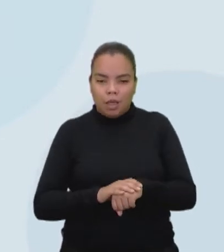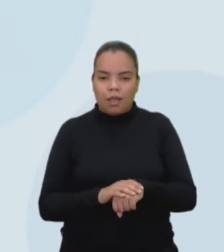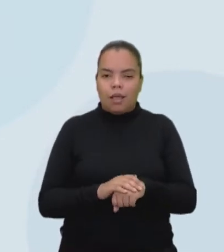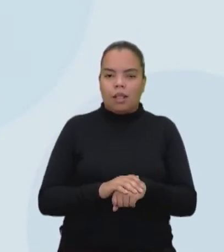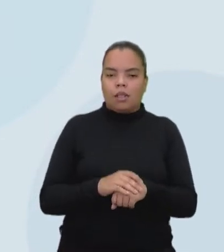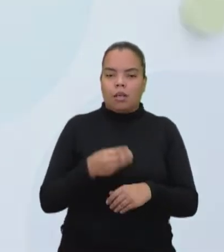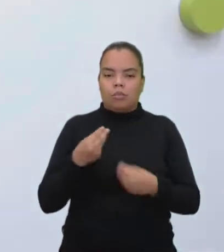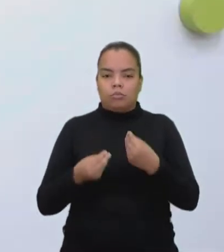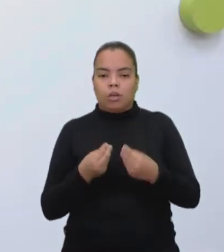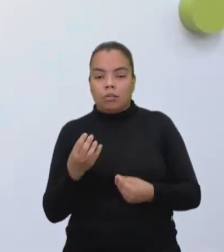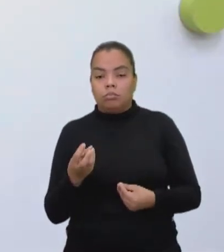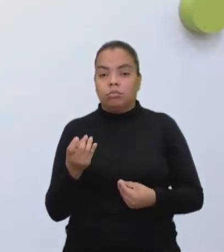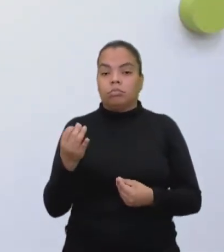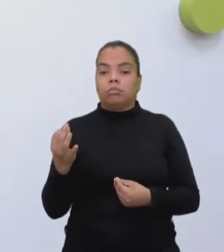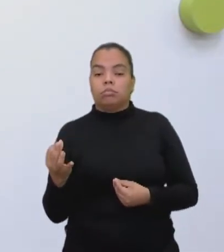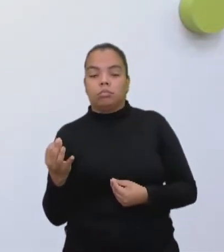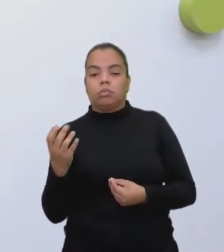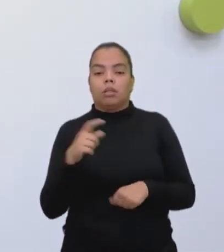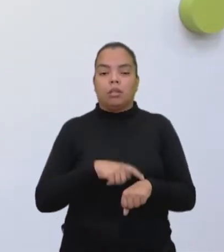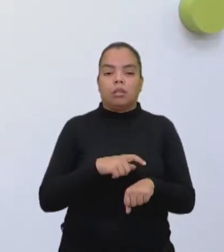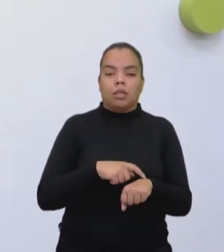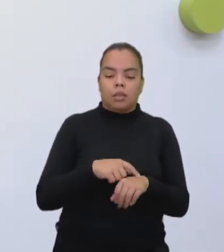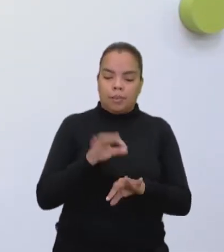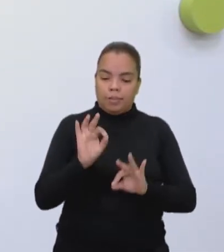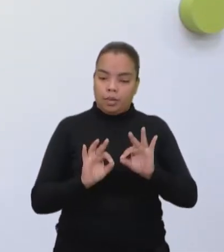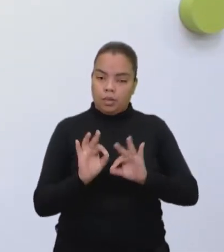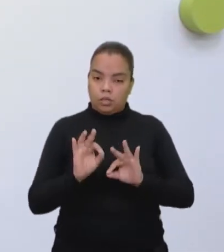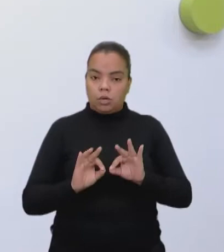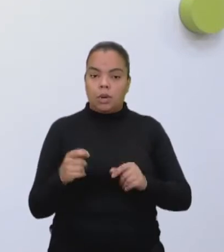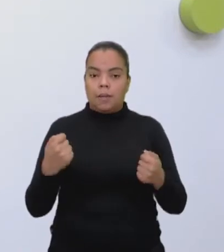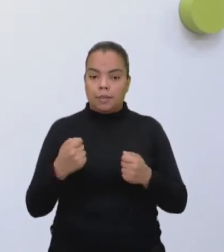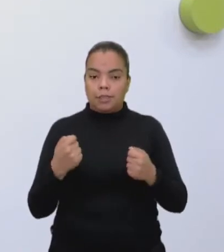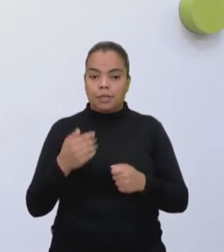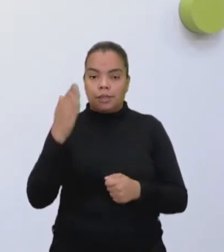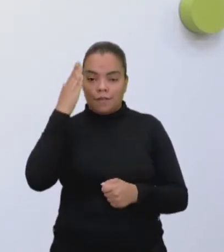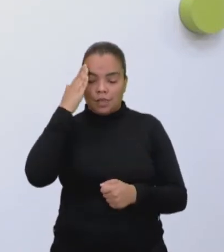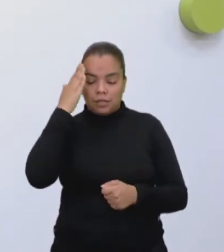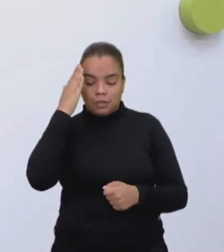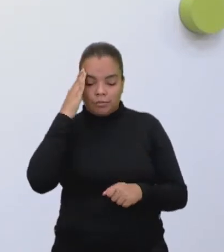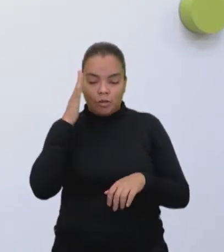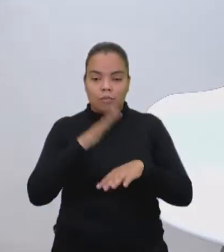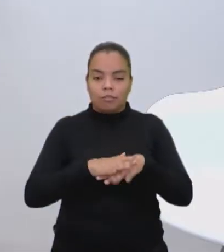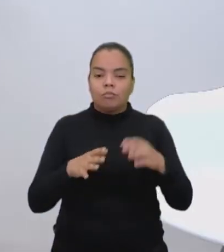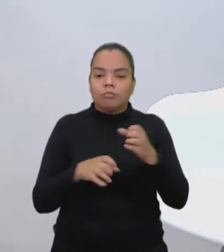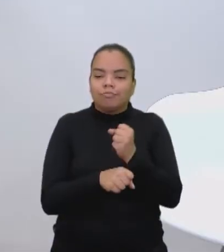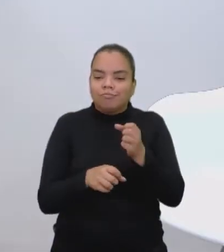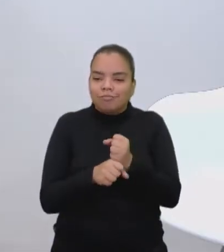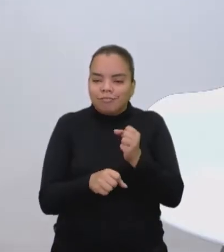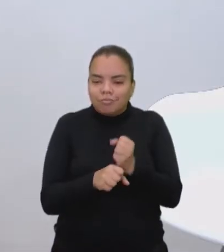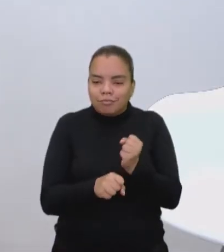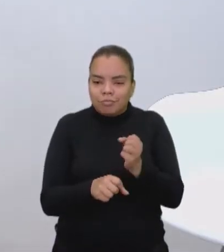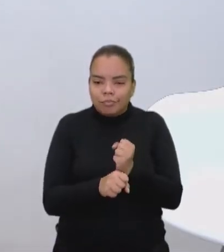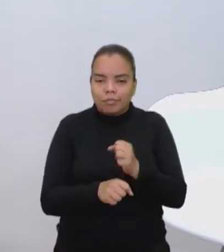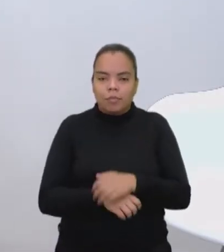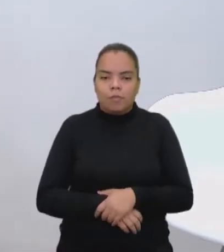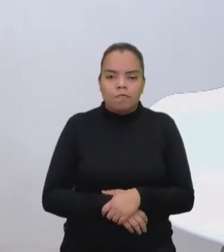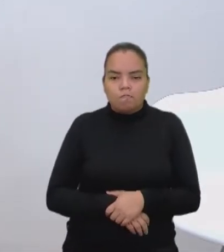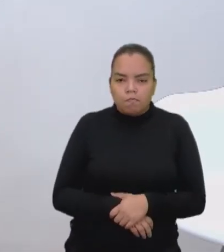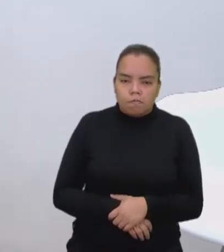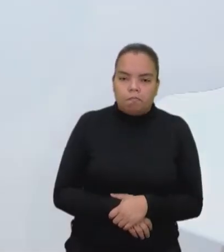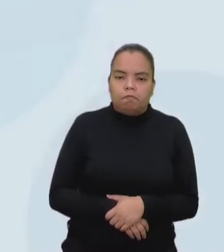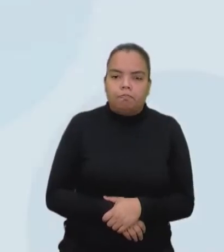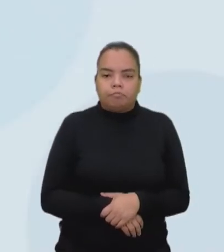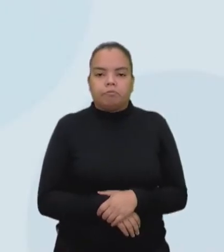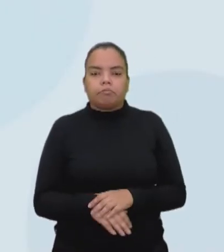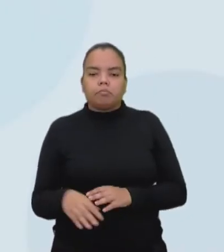algo que demanda planejamento. E as pessoas têm que saber fazer continha. Exato. Se não... Tá? Olha aqui. Vamos para o LED. Olha